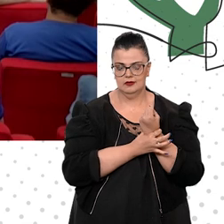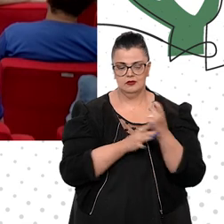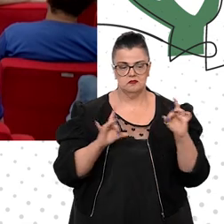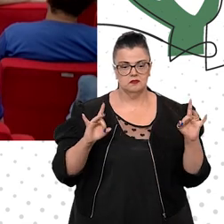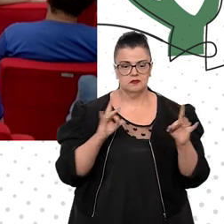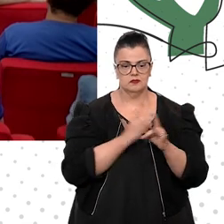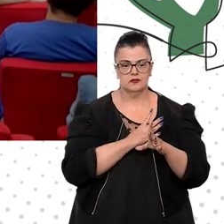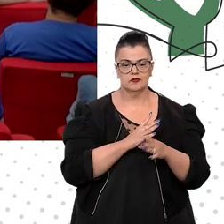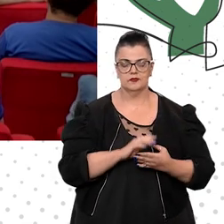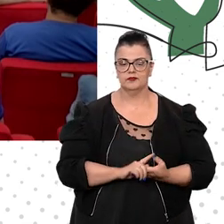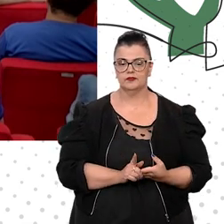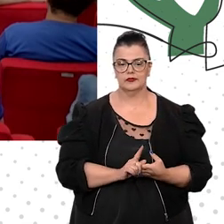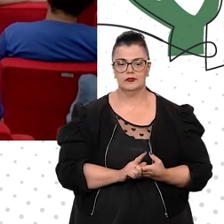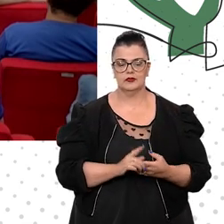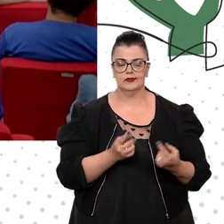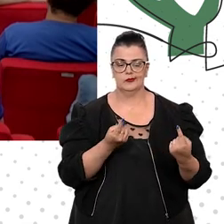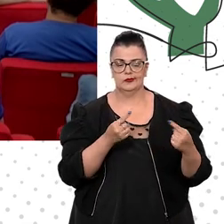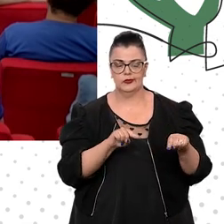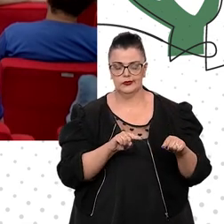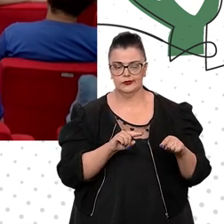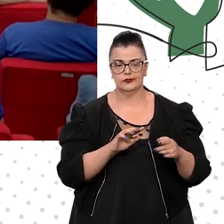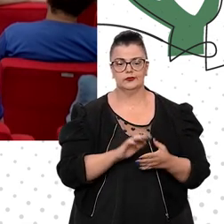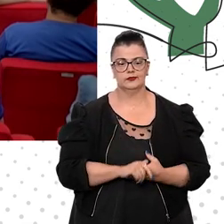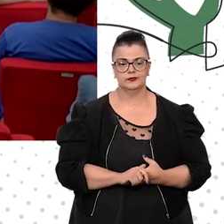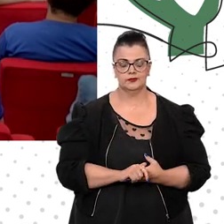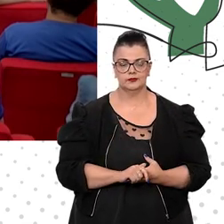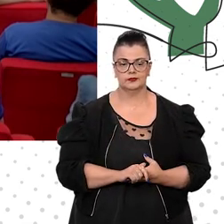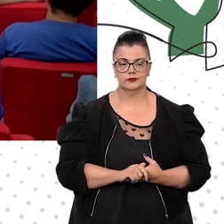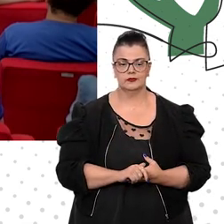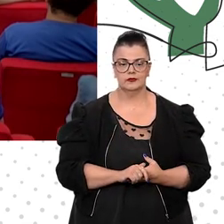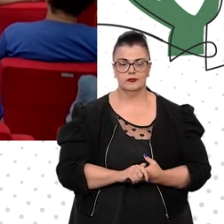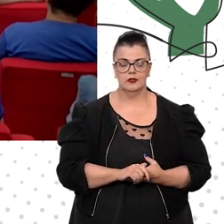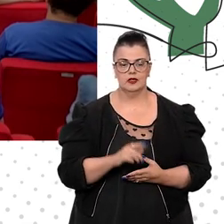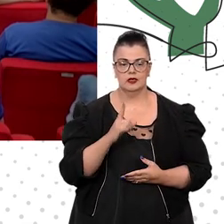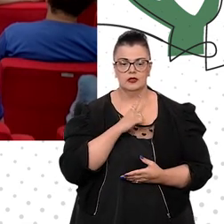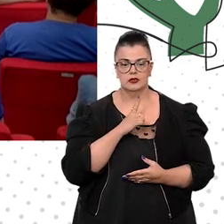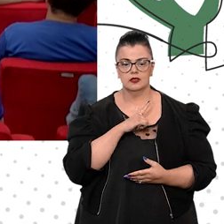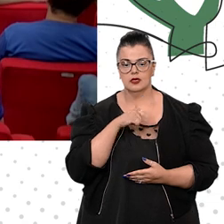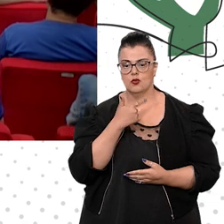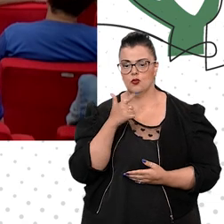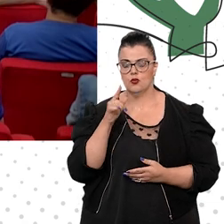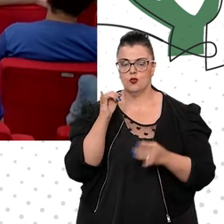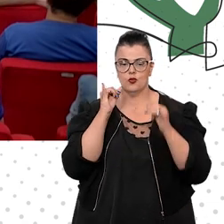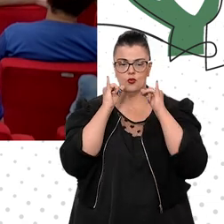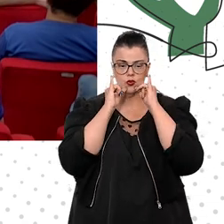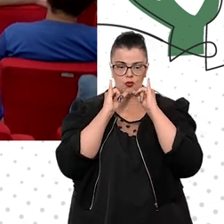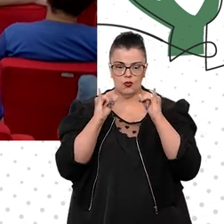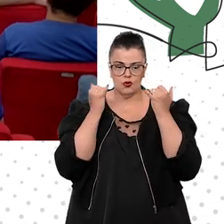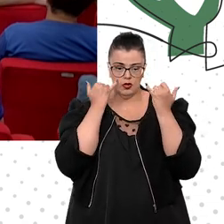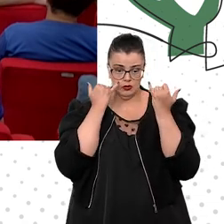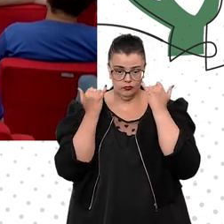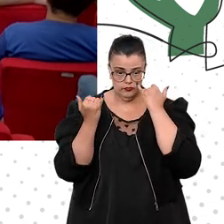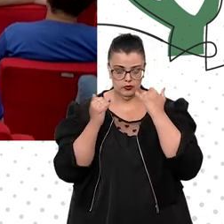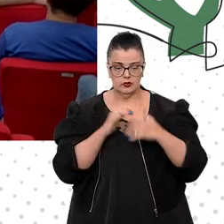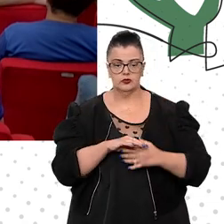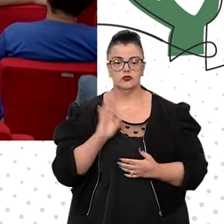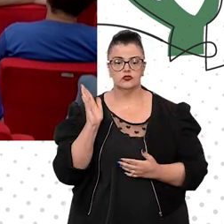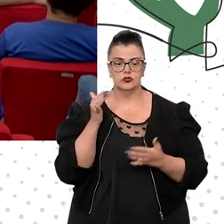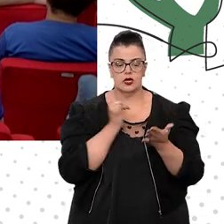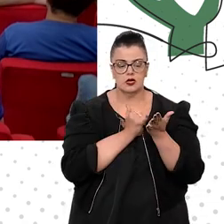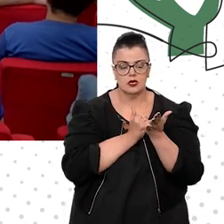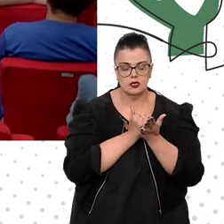Aliás, é exatamente o oposto. E a outra notícia é que, como sabem, nós já demos início